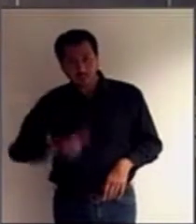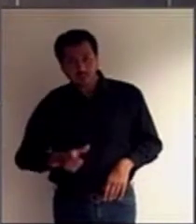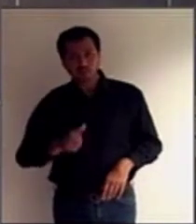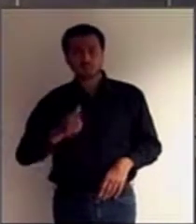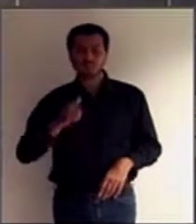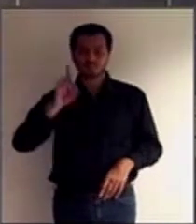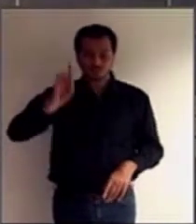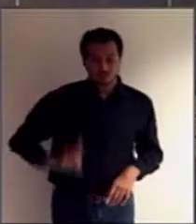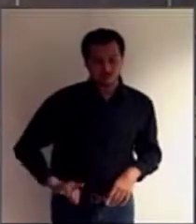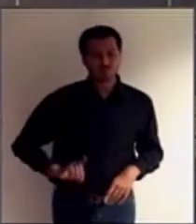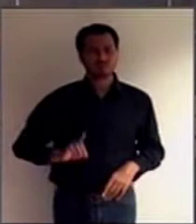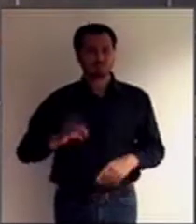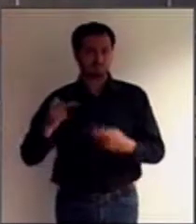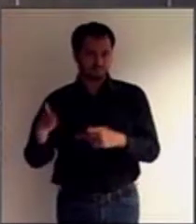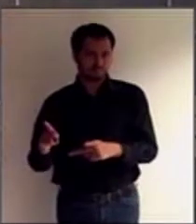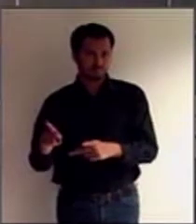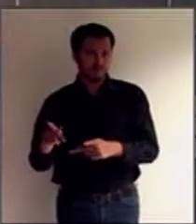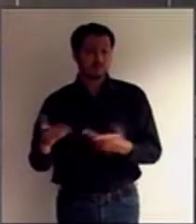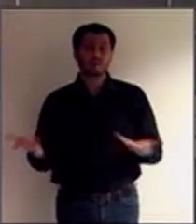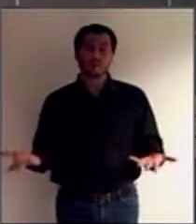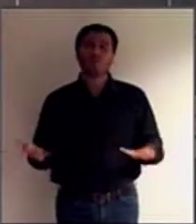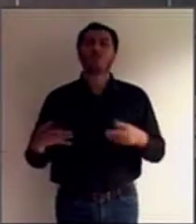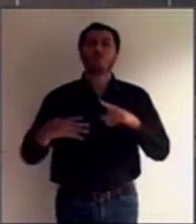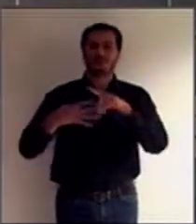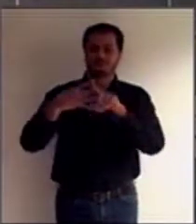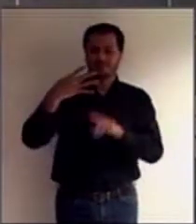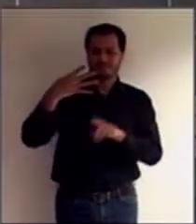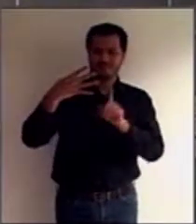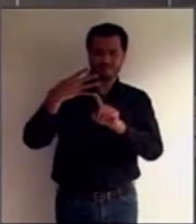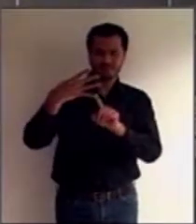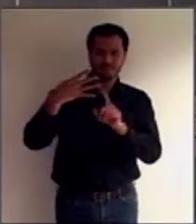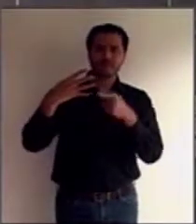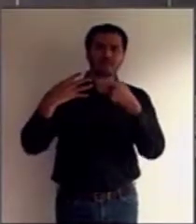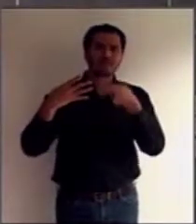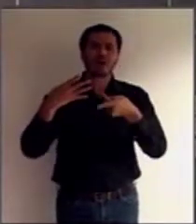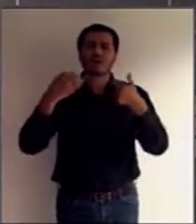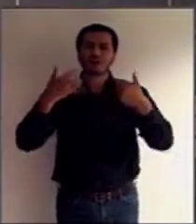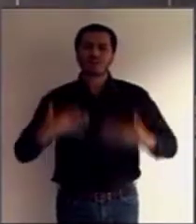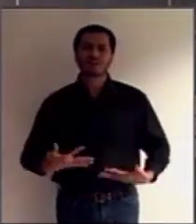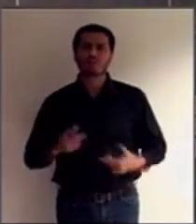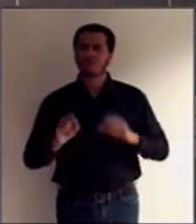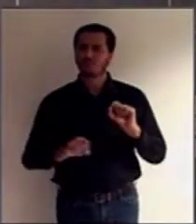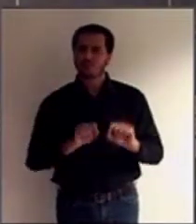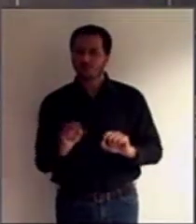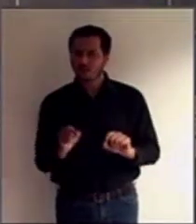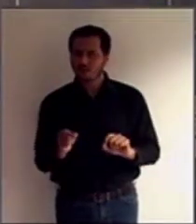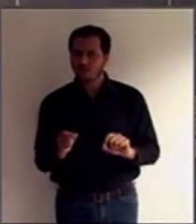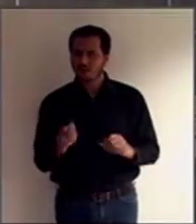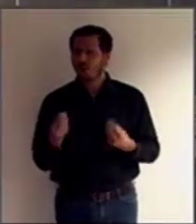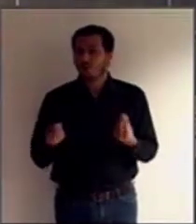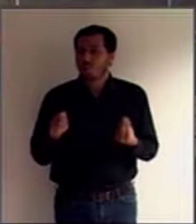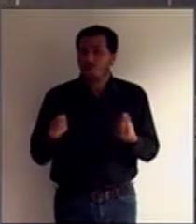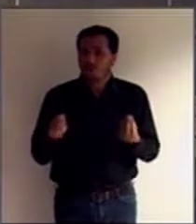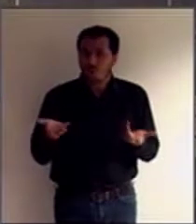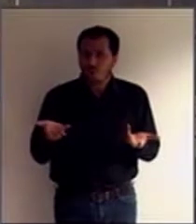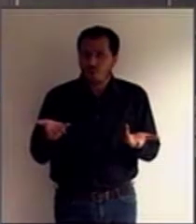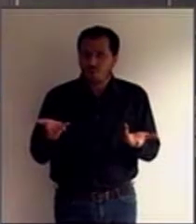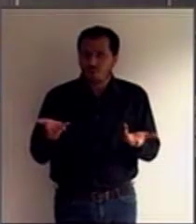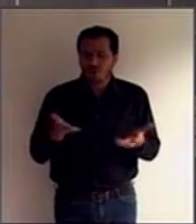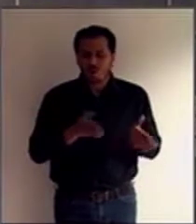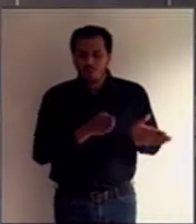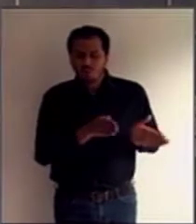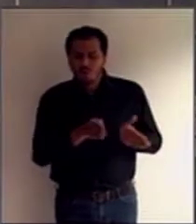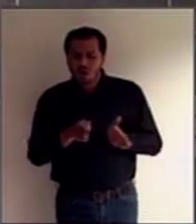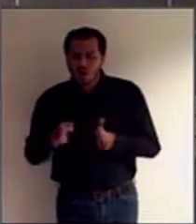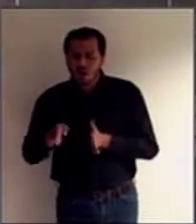esse item, ele traz exatamente o leque de como deve ser trabalhado o processo de interdição.